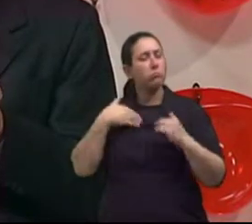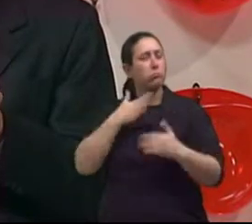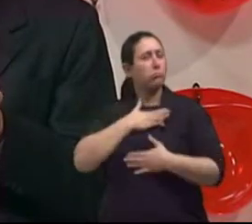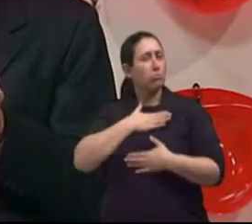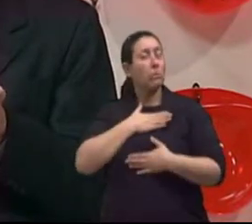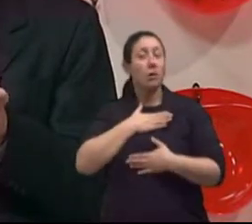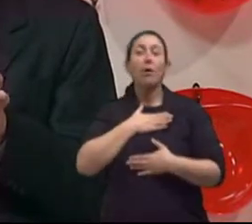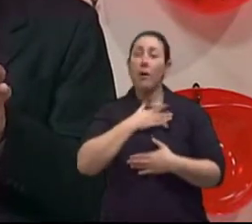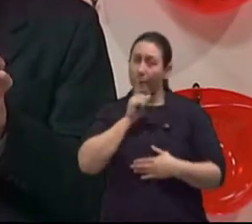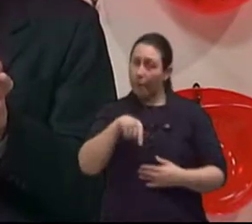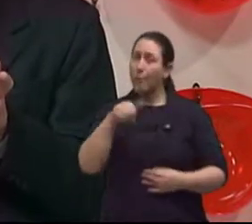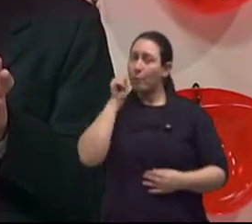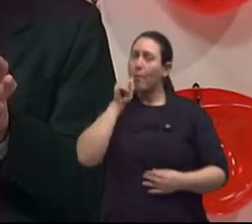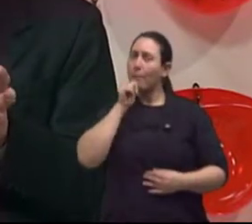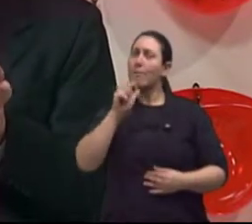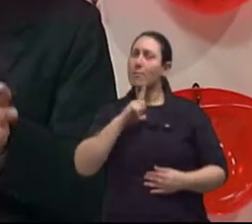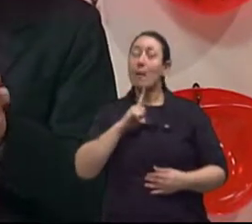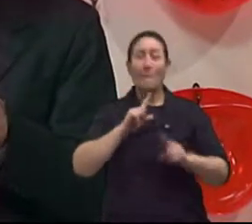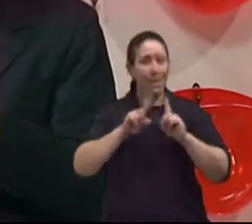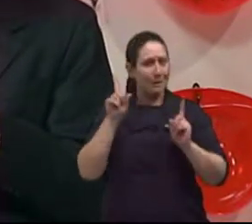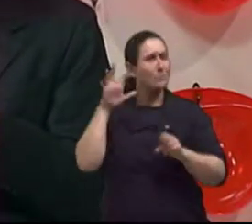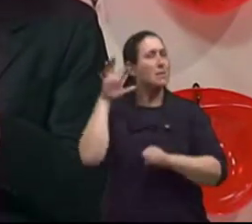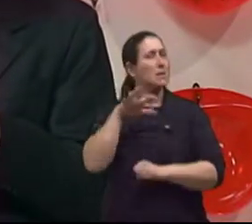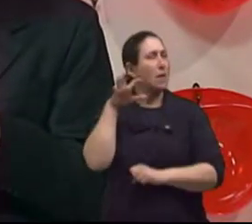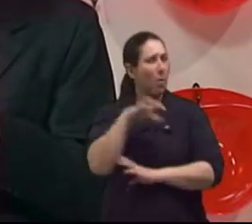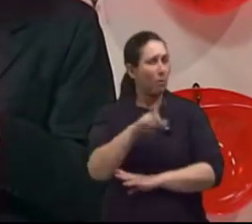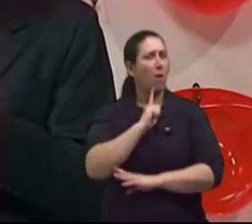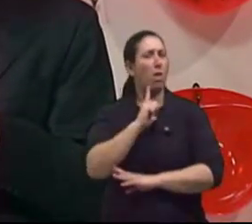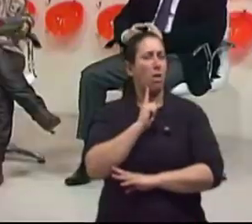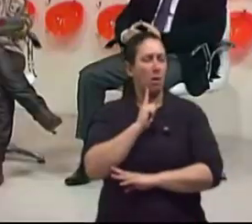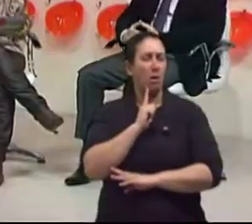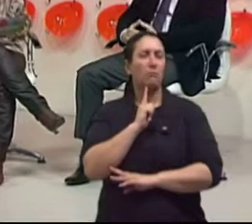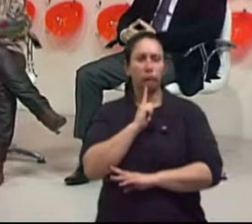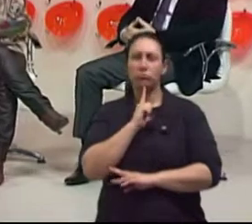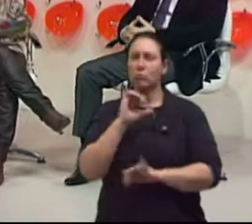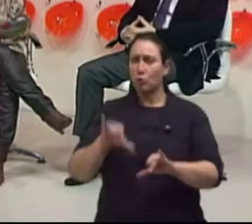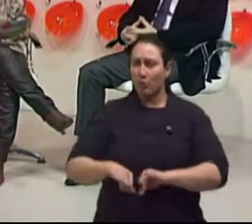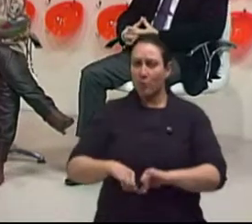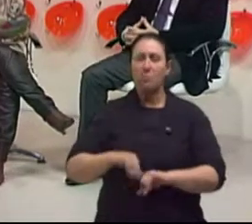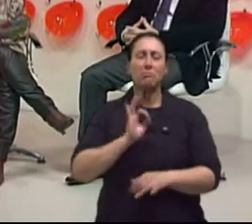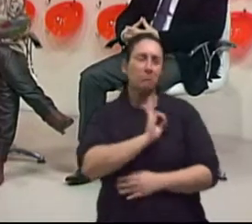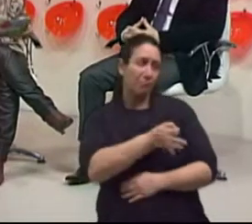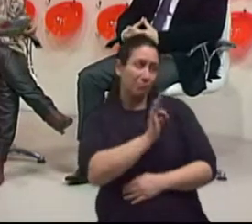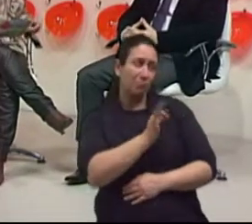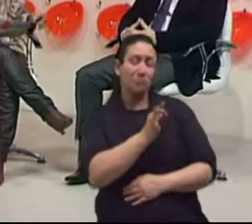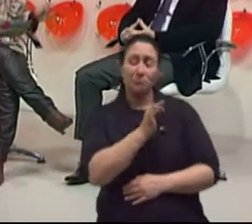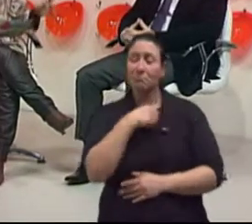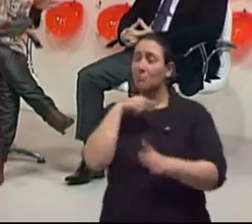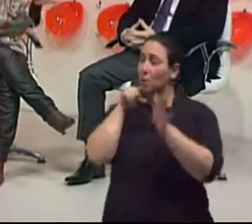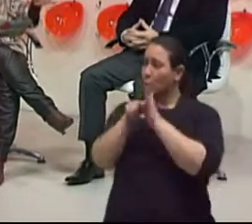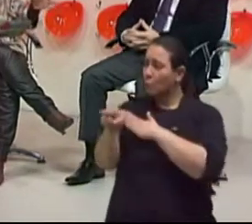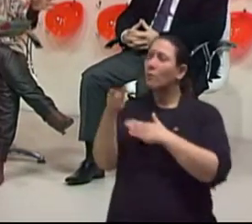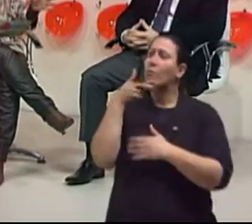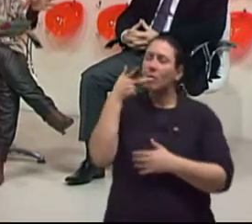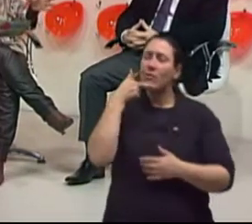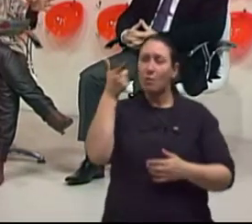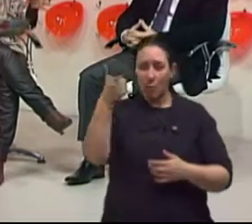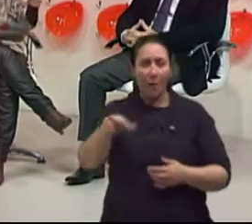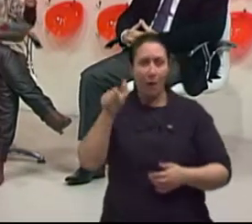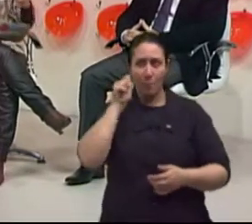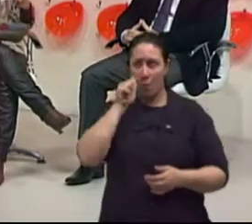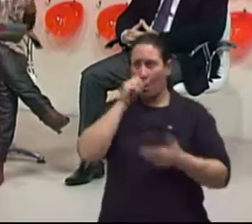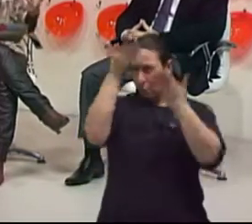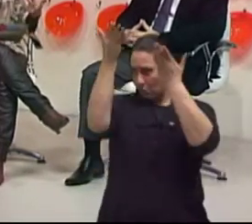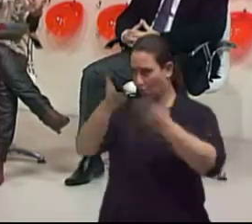se deixam influenciar, mas a pressão é grande. Claro, a pressão é grande, doutor. Então, para ter aquele corpo da